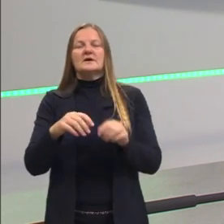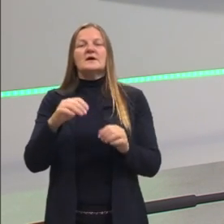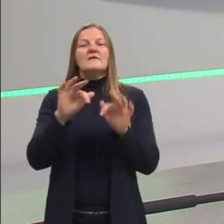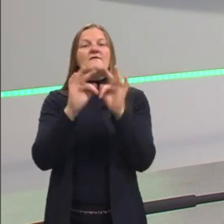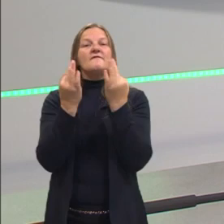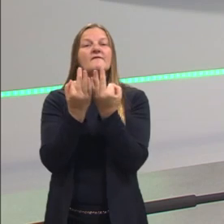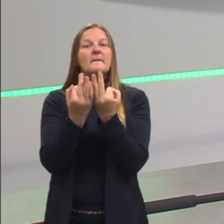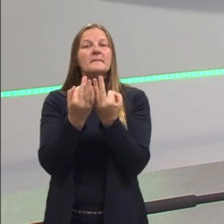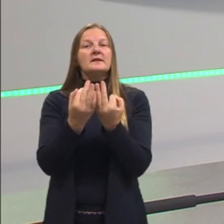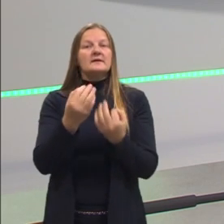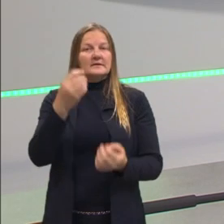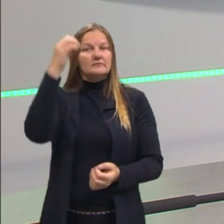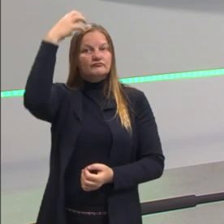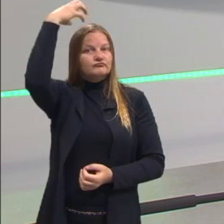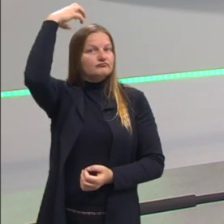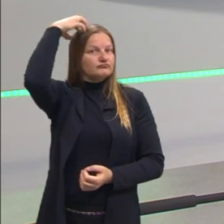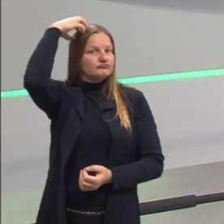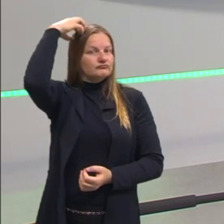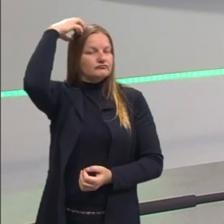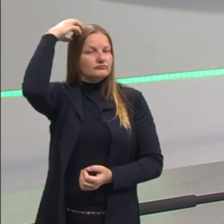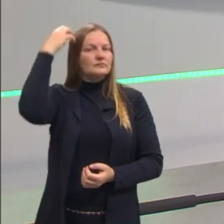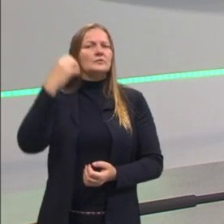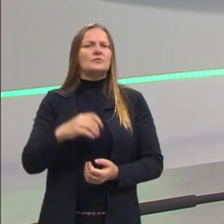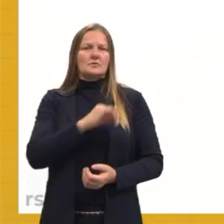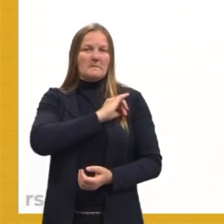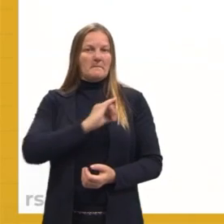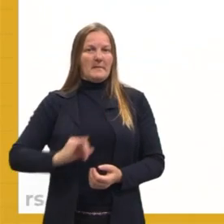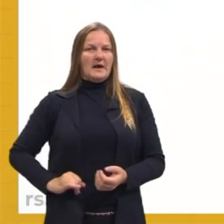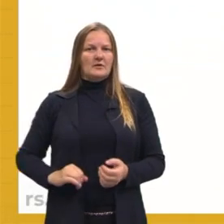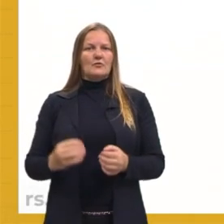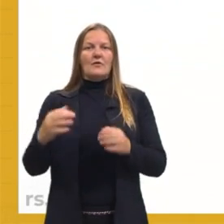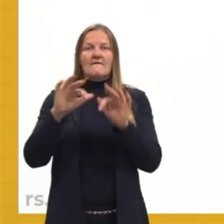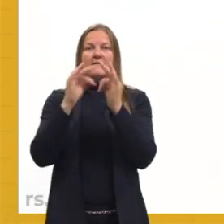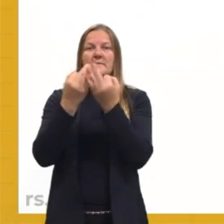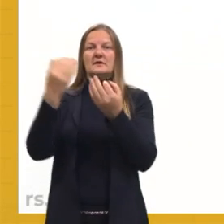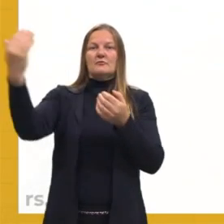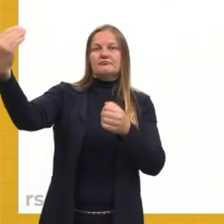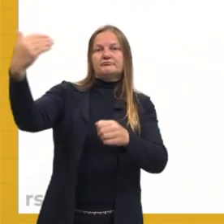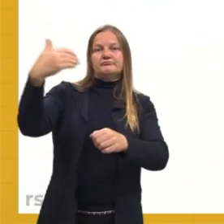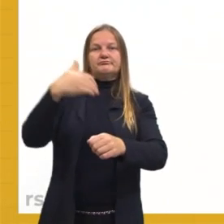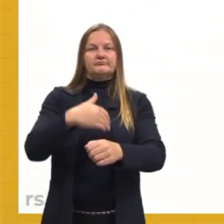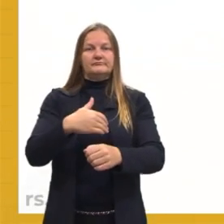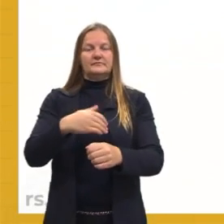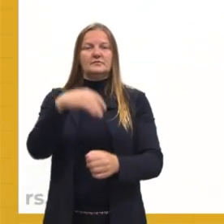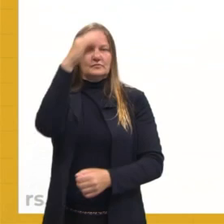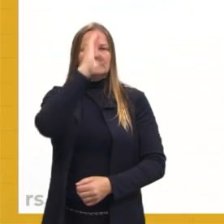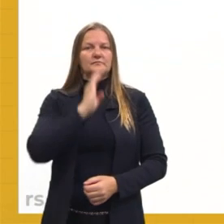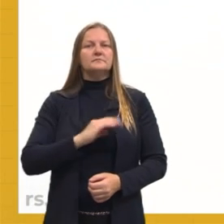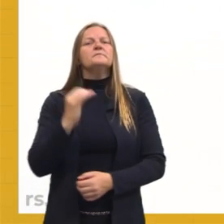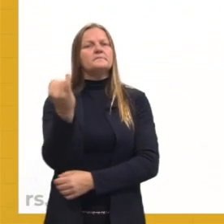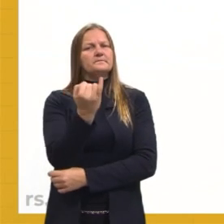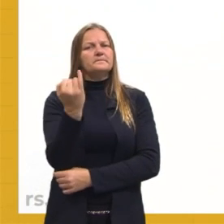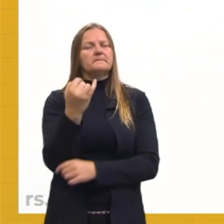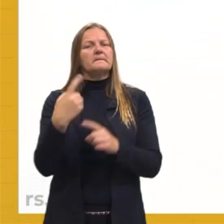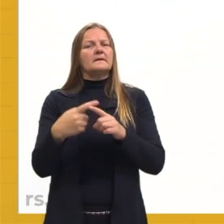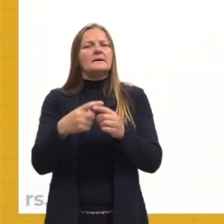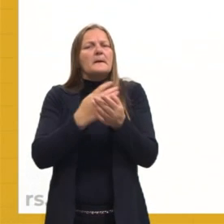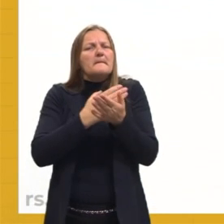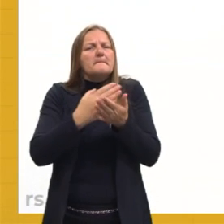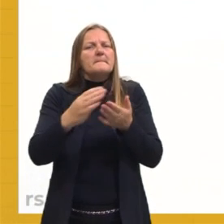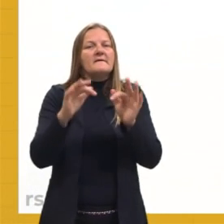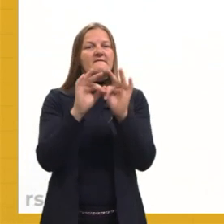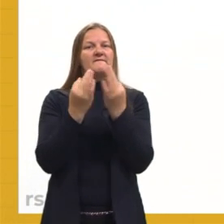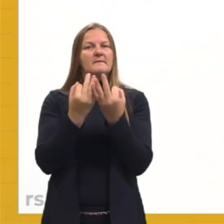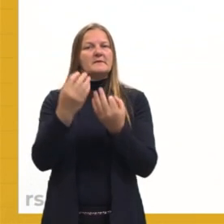1808, essa data e esse momento é muito importante para o Brasil. Porque a partir do momento em que a família